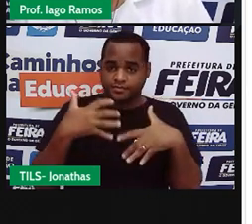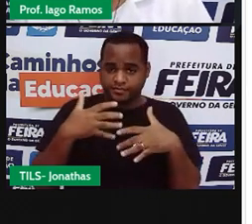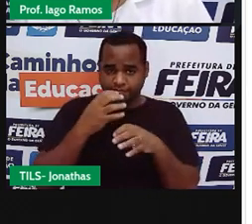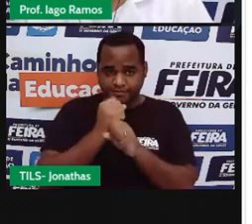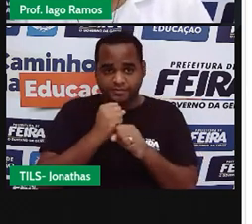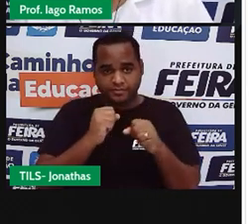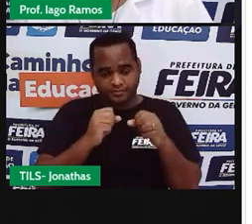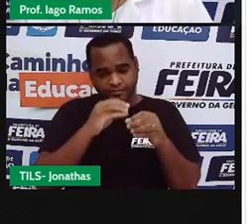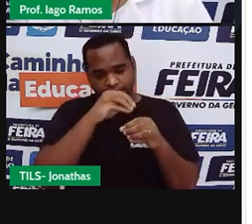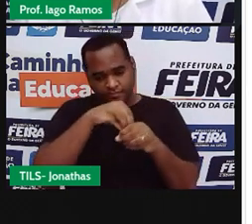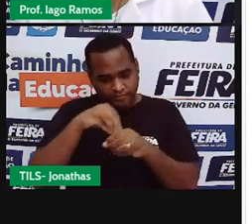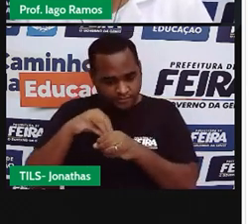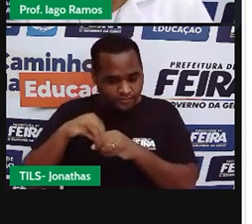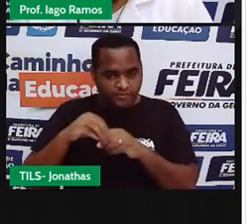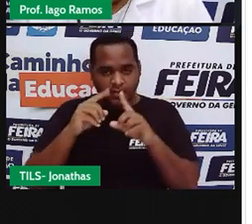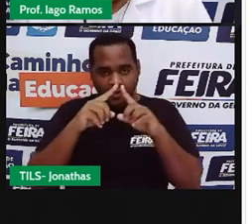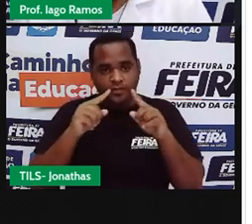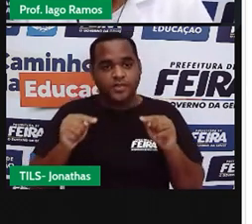internos